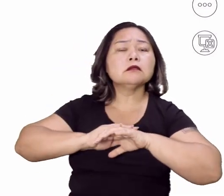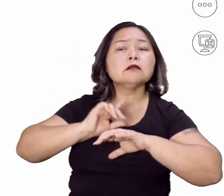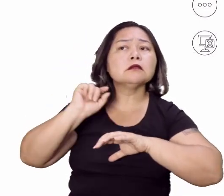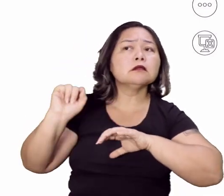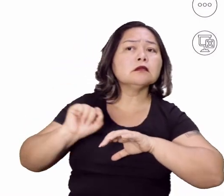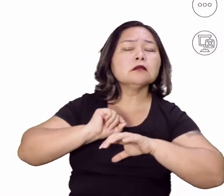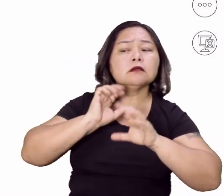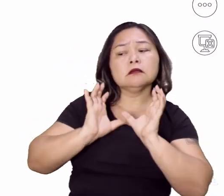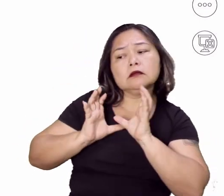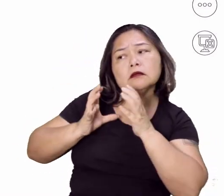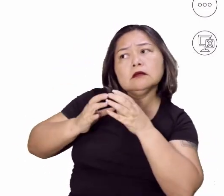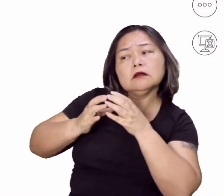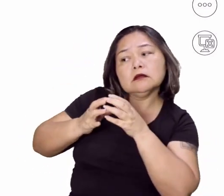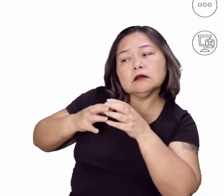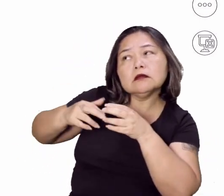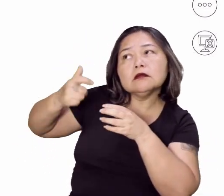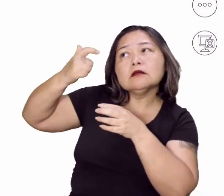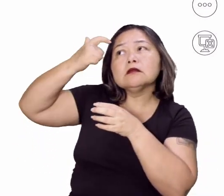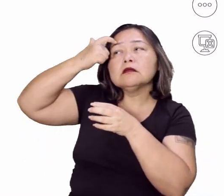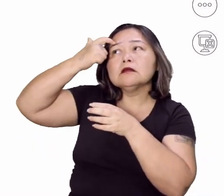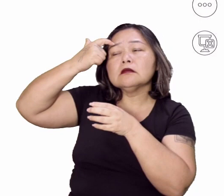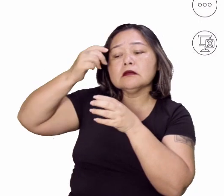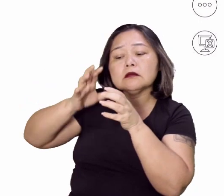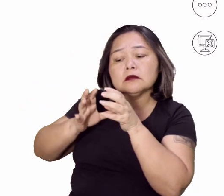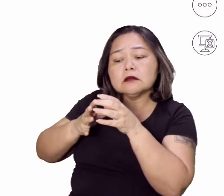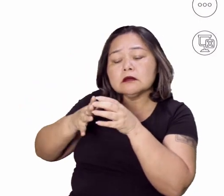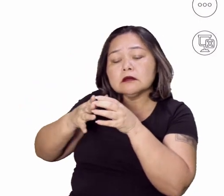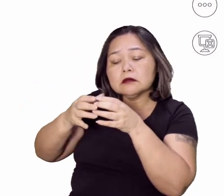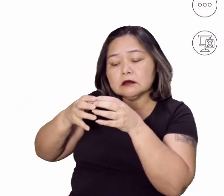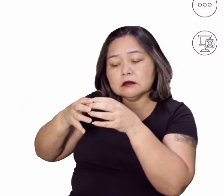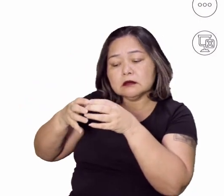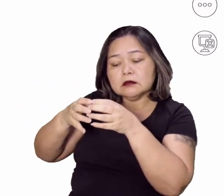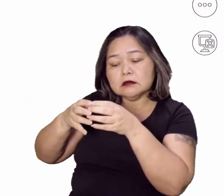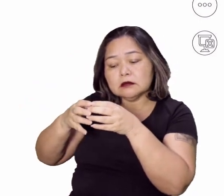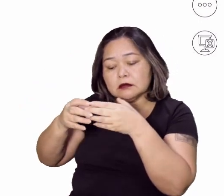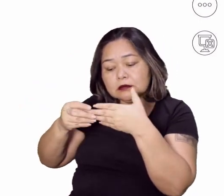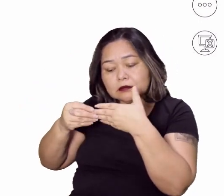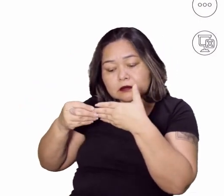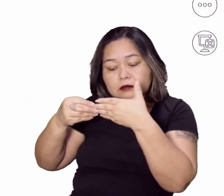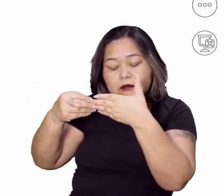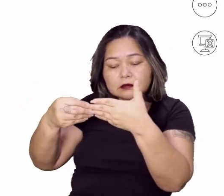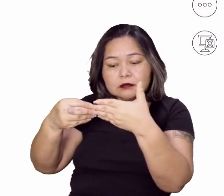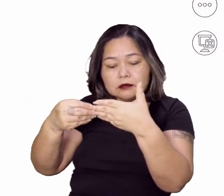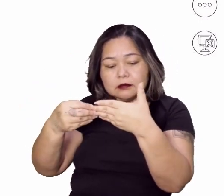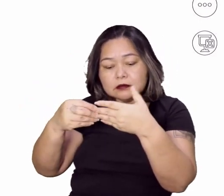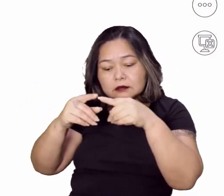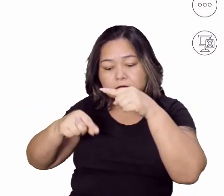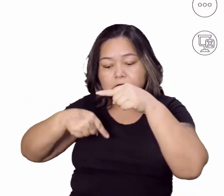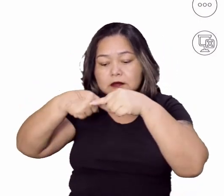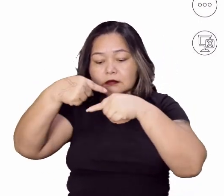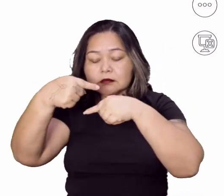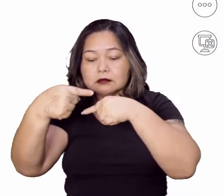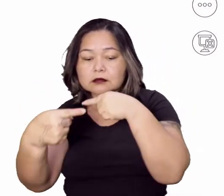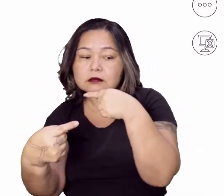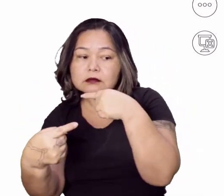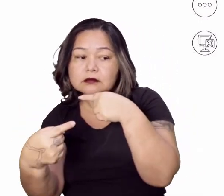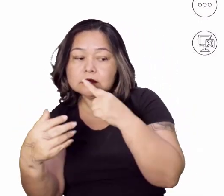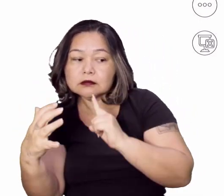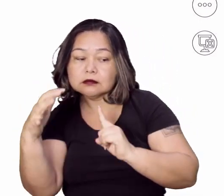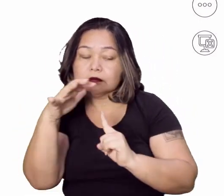seria o quê? Um conjunto de ideias que conduz as ações desses movimentos,